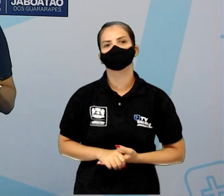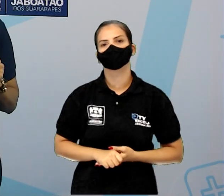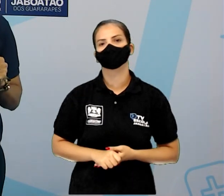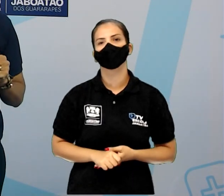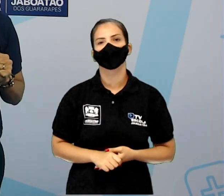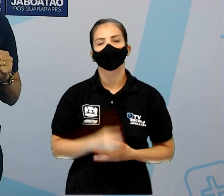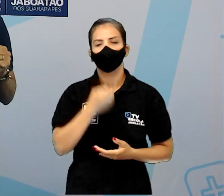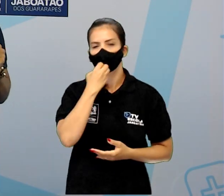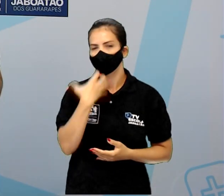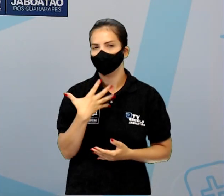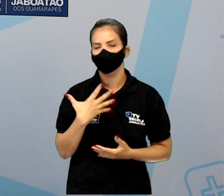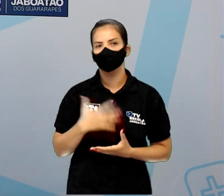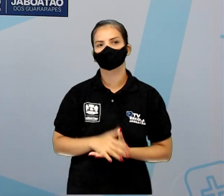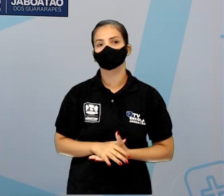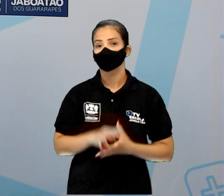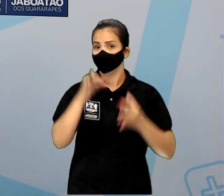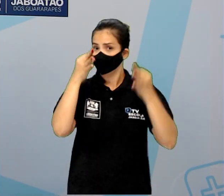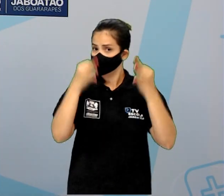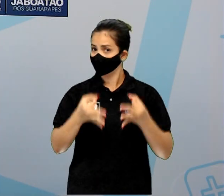vocês vão acertar.